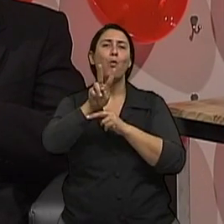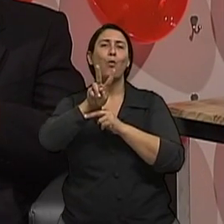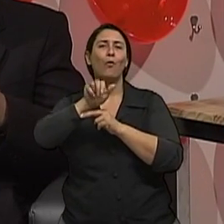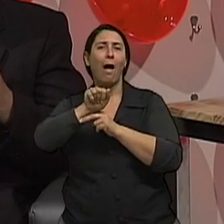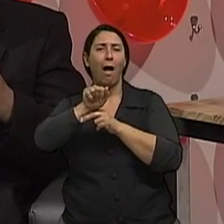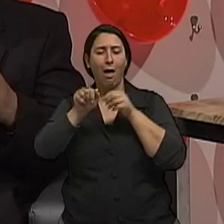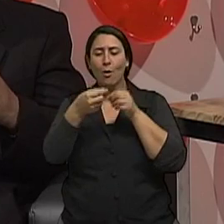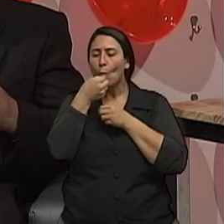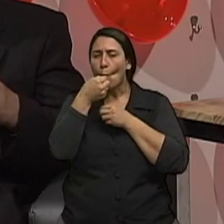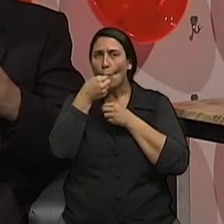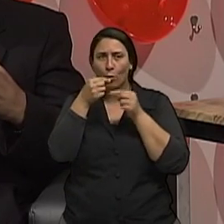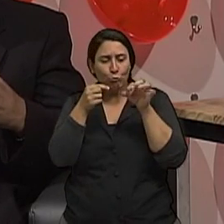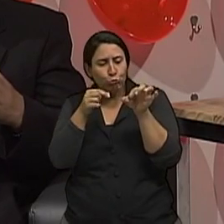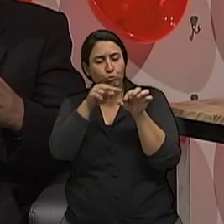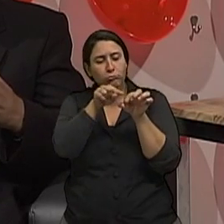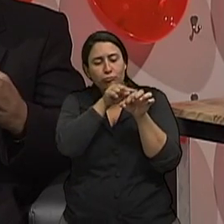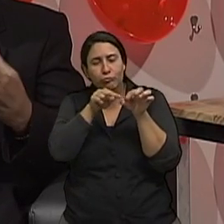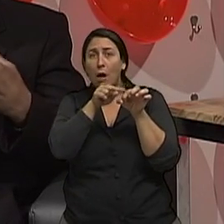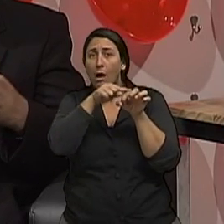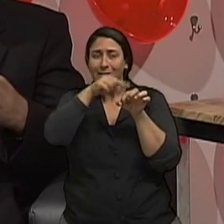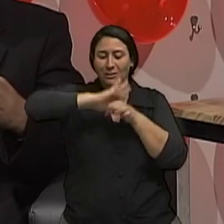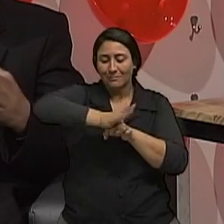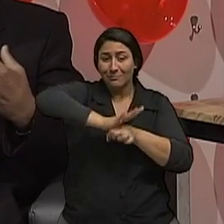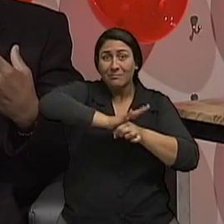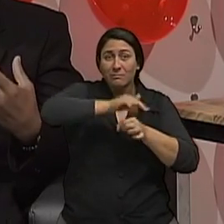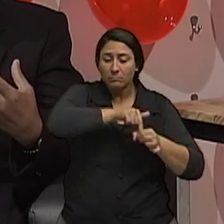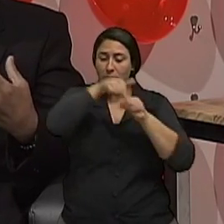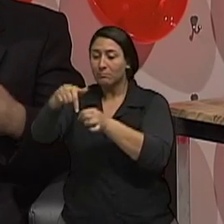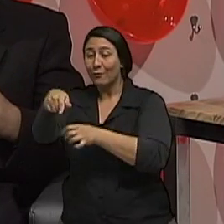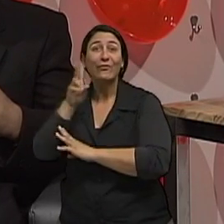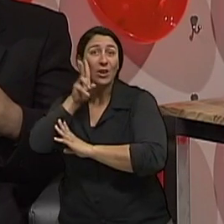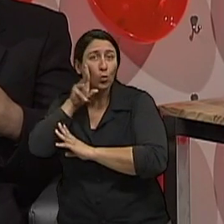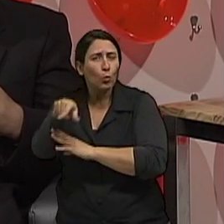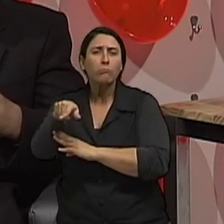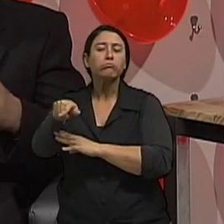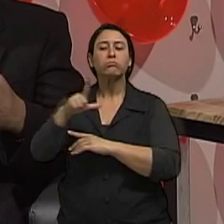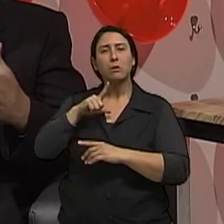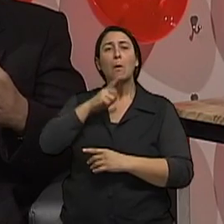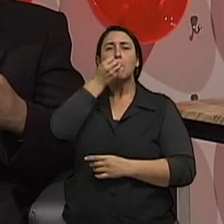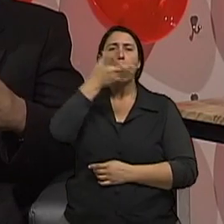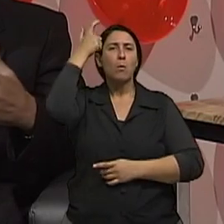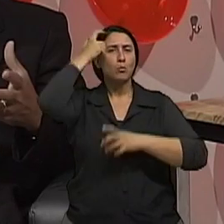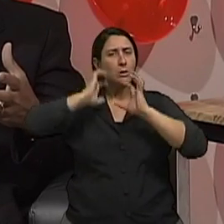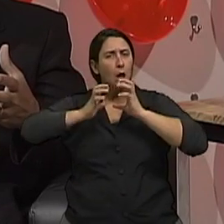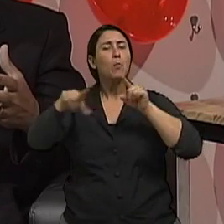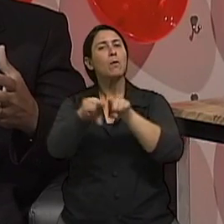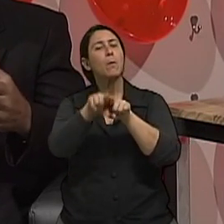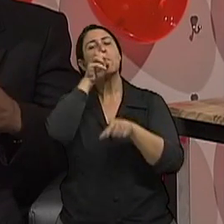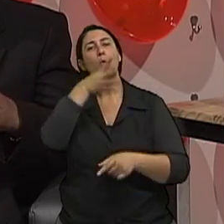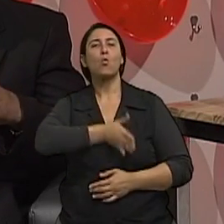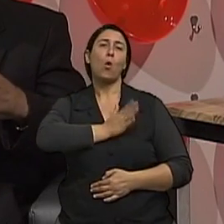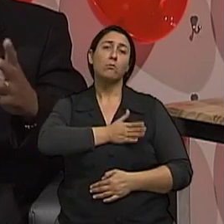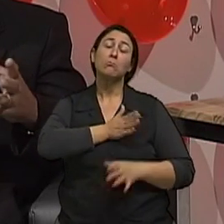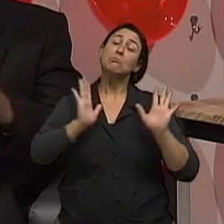desacelerar a terosclerose, etc. Isso faz muito bem para o cérebro, além do coração. E talvez seja a principal explicação,